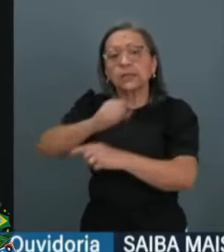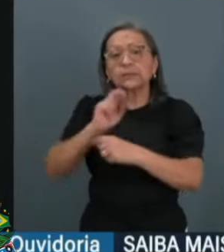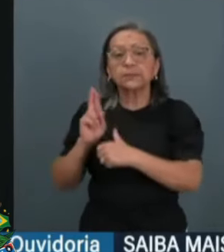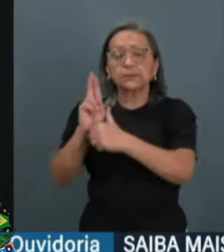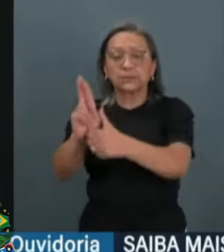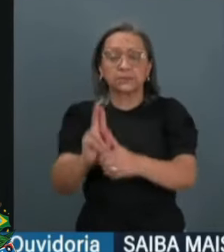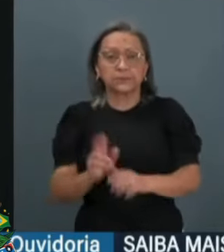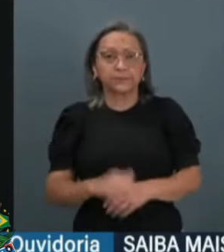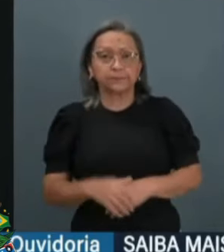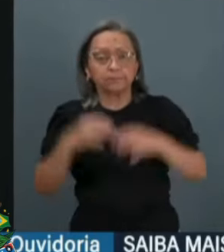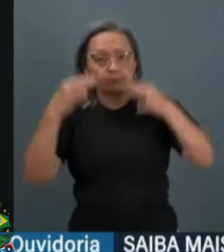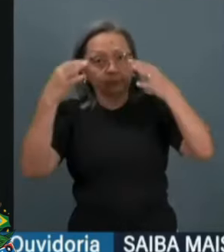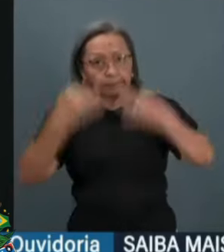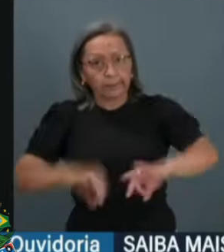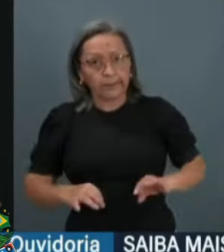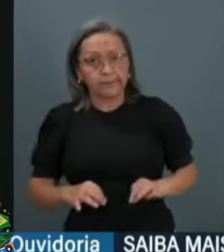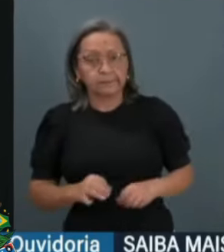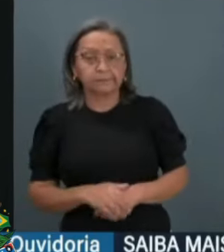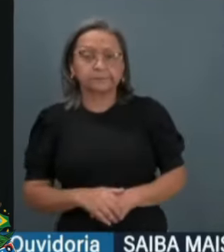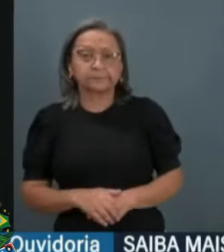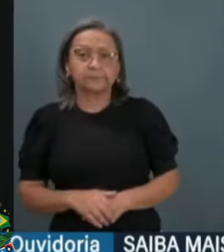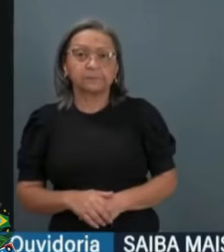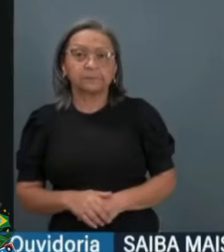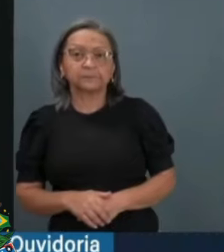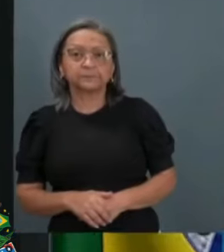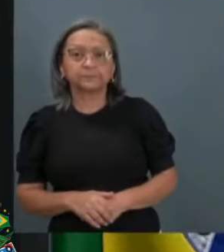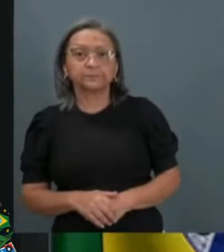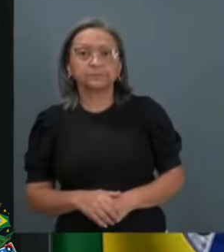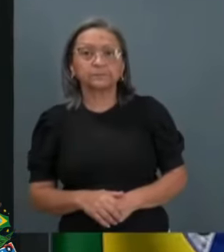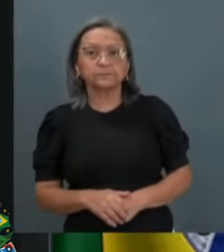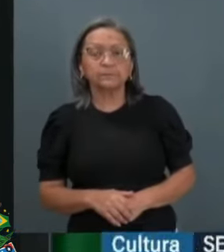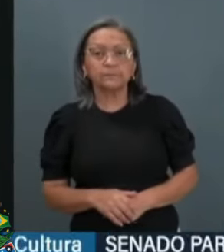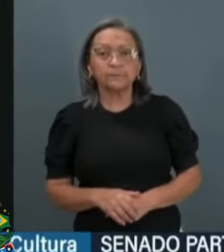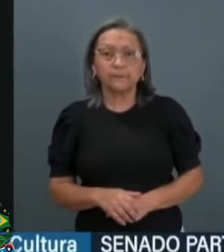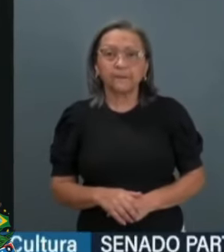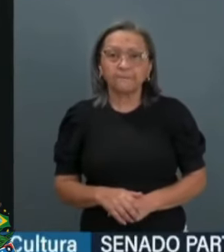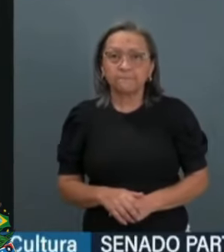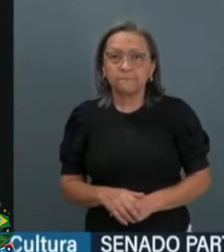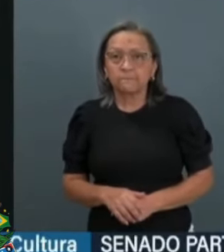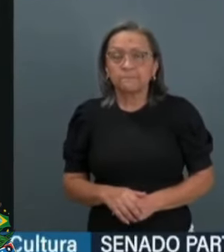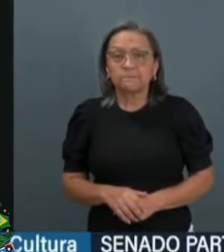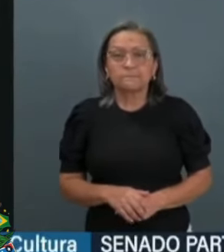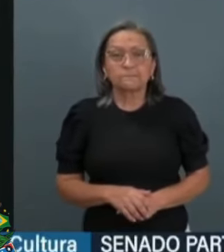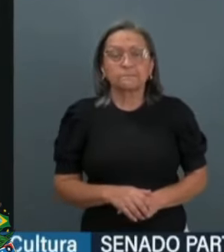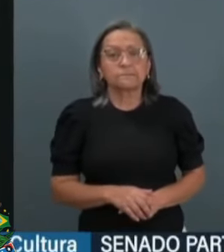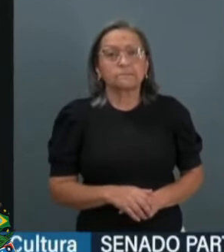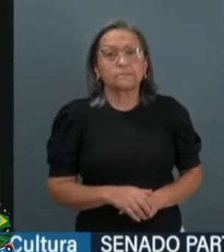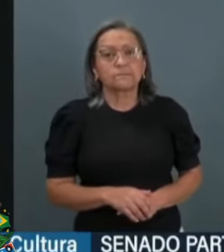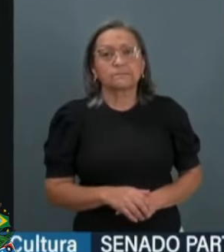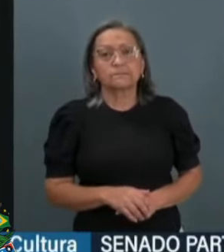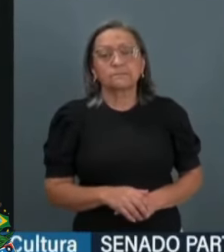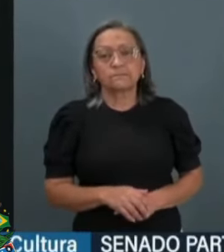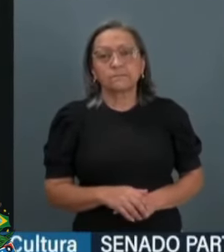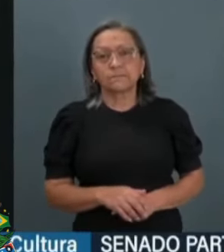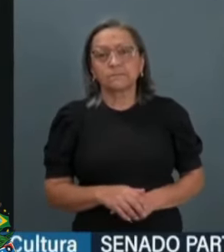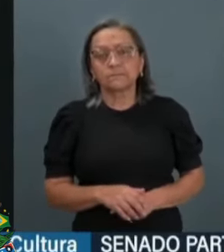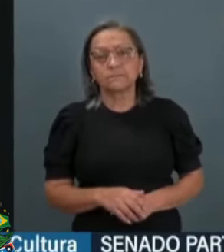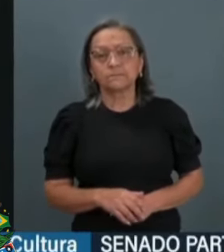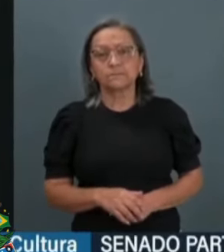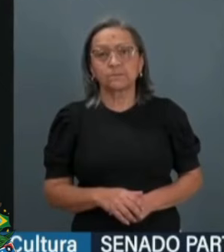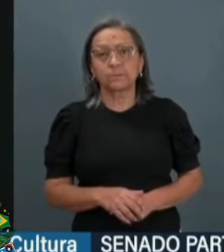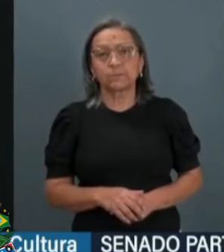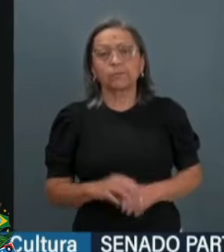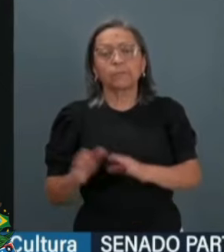devidamente habilitado, preenchendo todas as condições materiais, formais para isso.